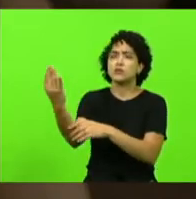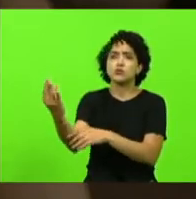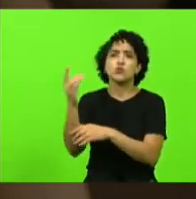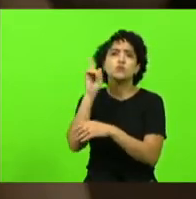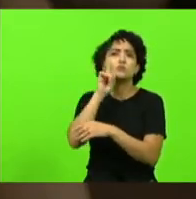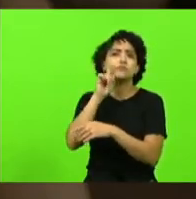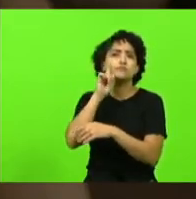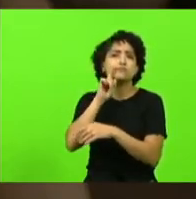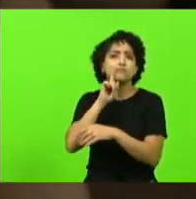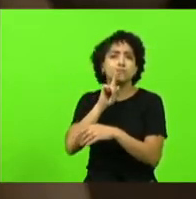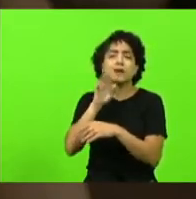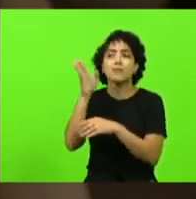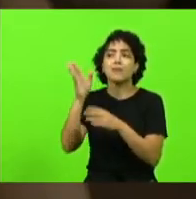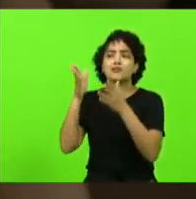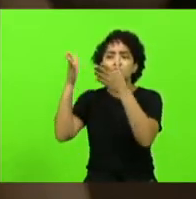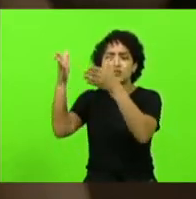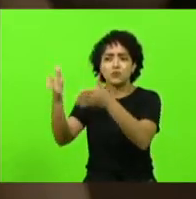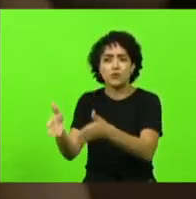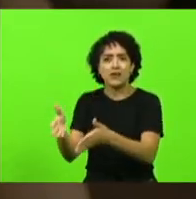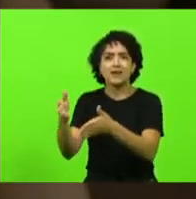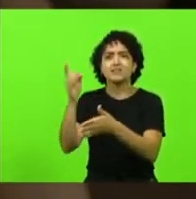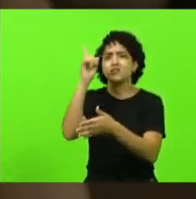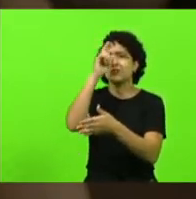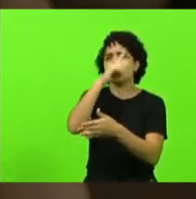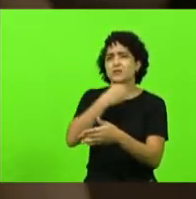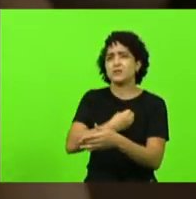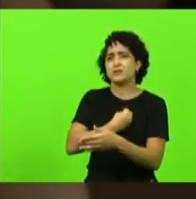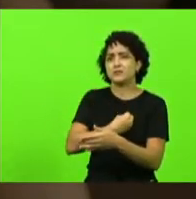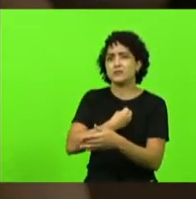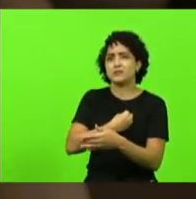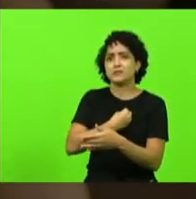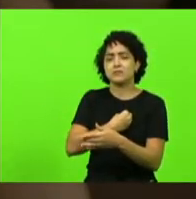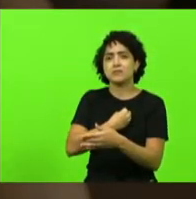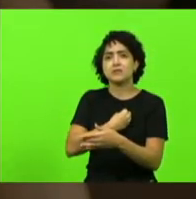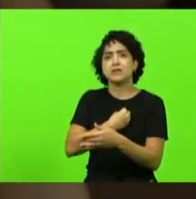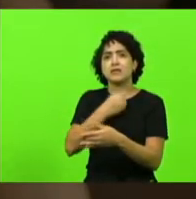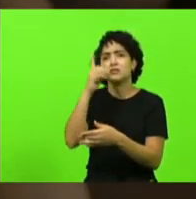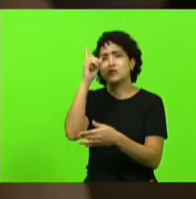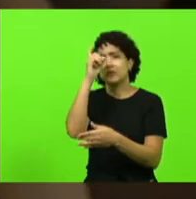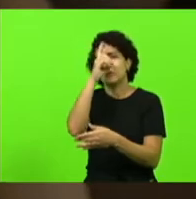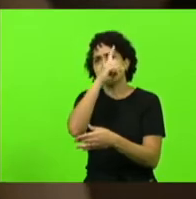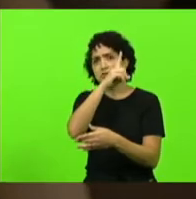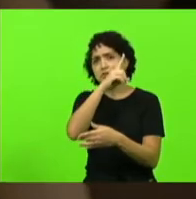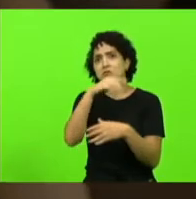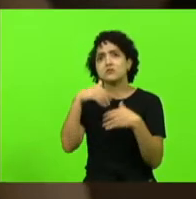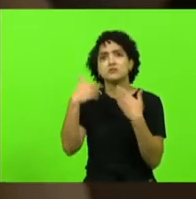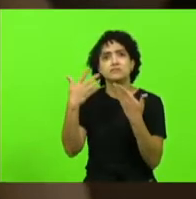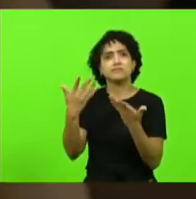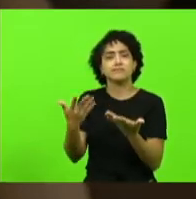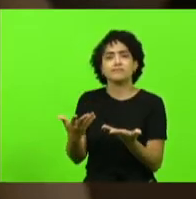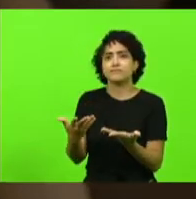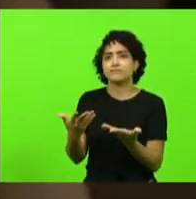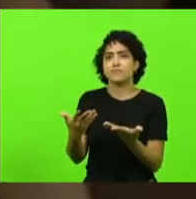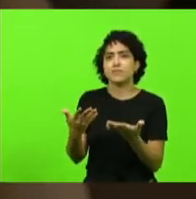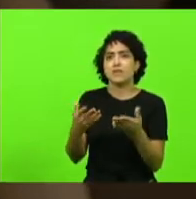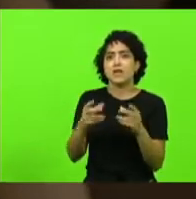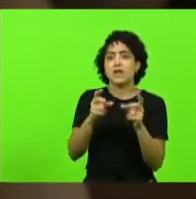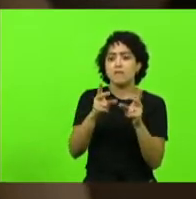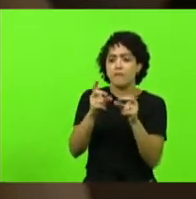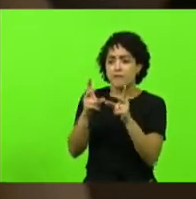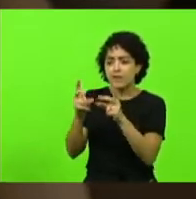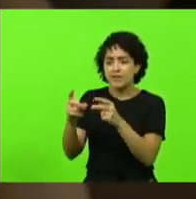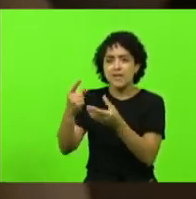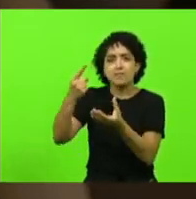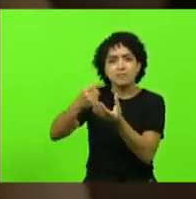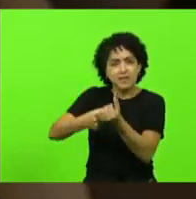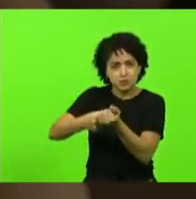precisava fazer alguma coisa logo nos primeiros dias de dificuldade resolveu abrir e vender cachorro-quente na rua